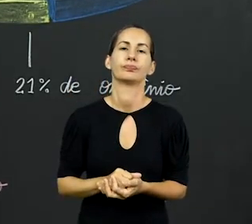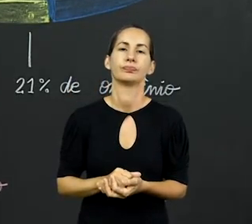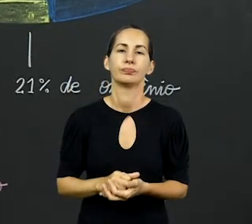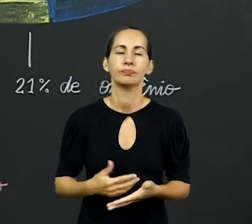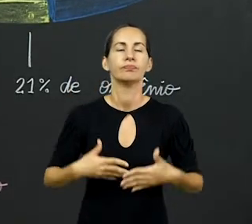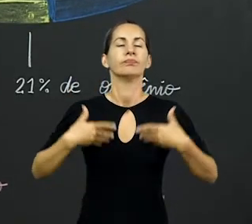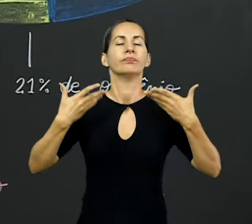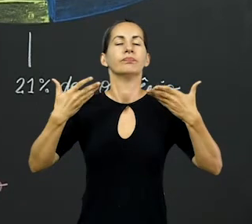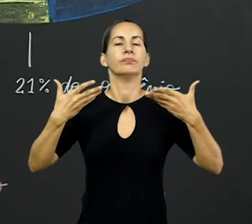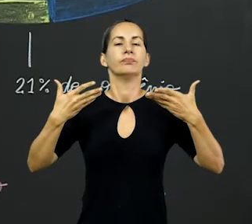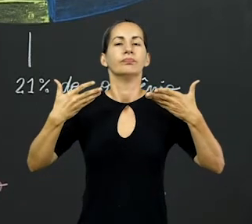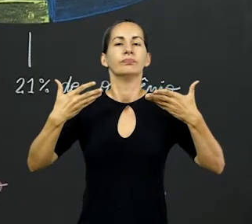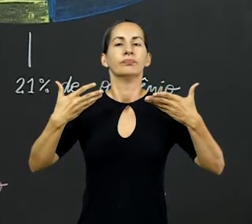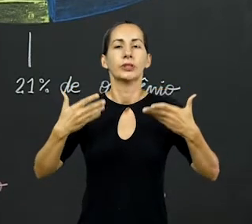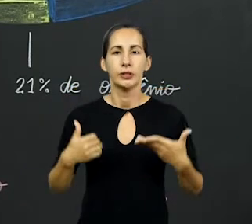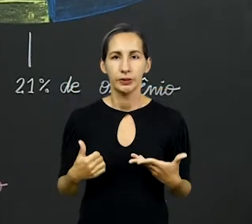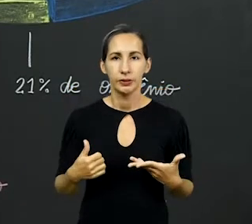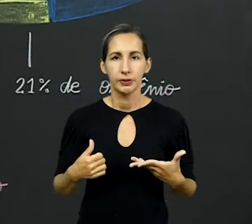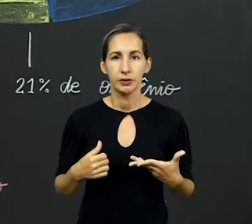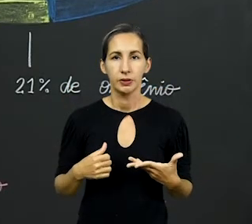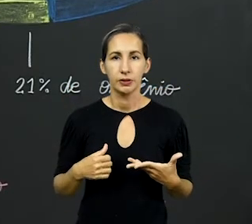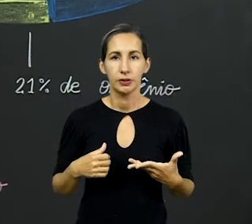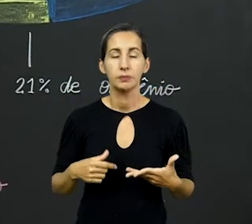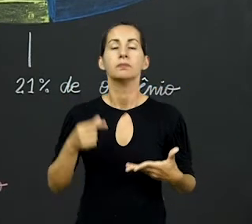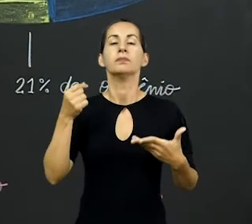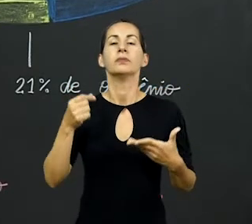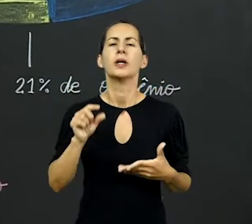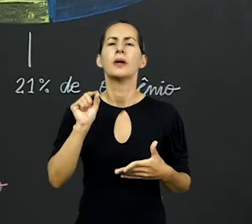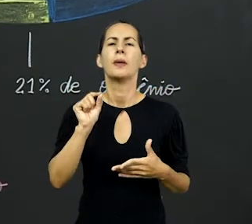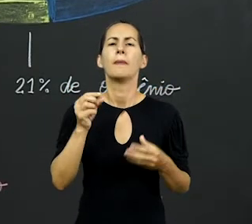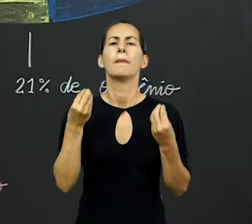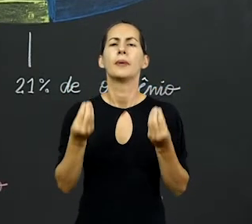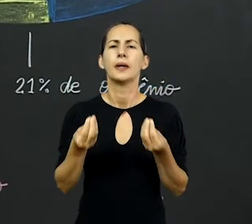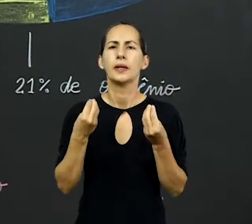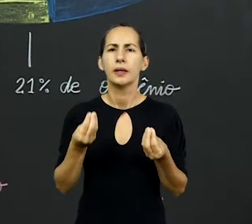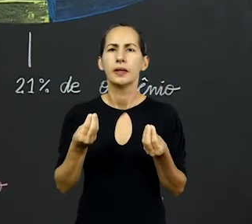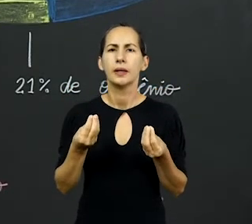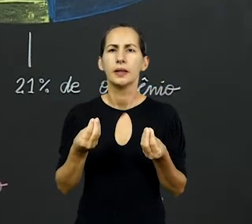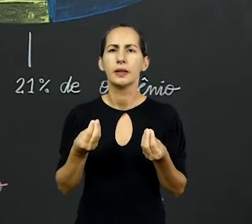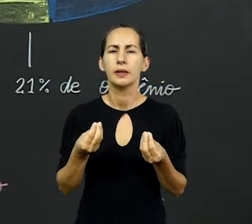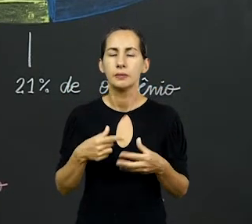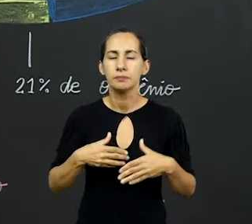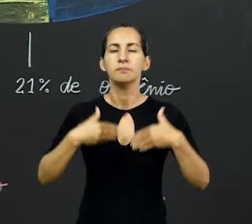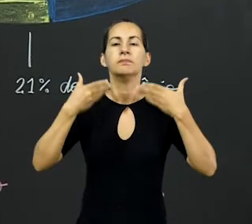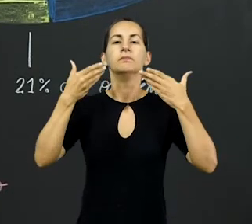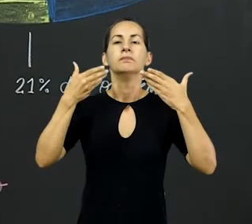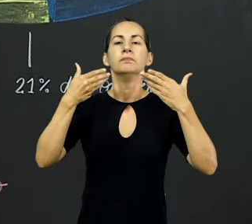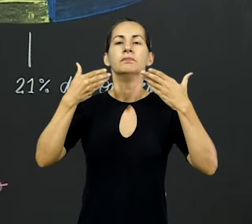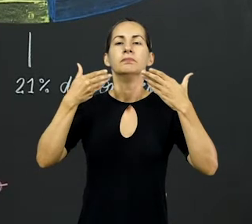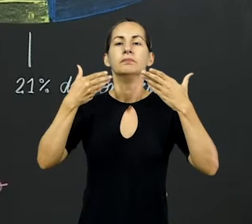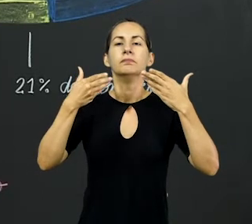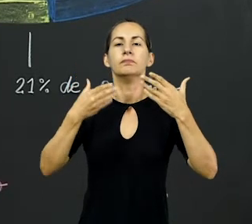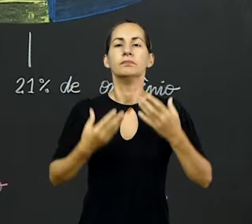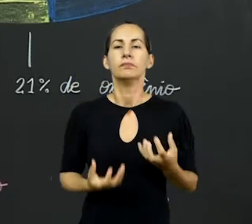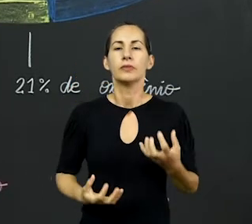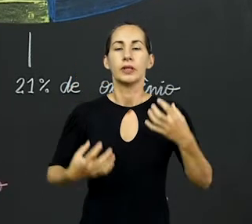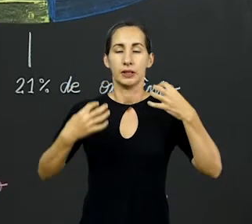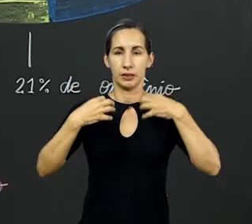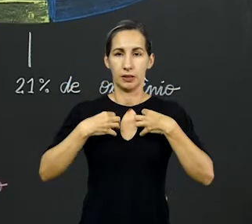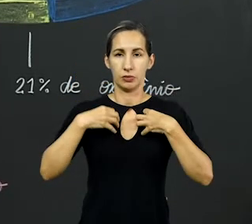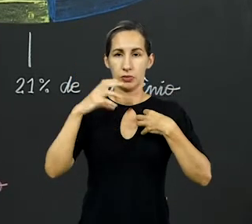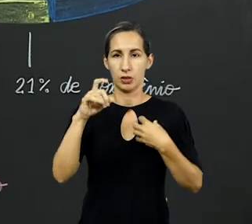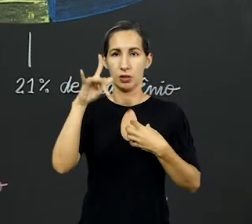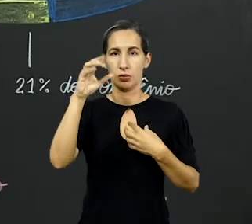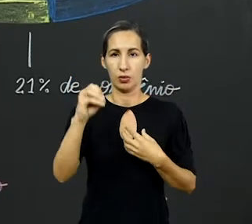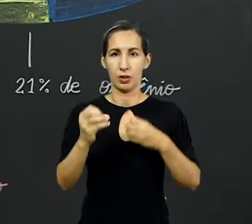fonte, a nossa respiração. Você respira para quê? A sua respiração, você respira para dentro das suas células